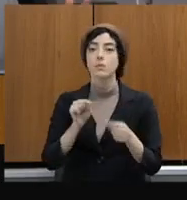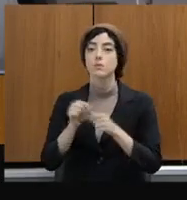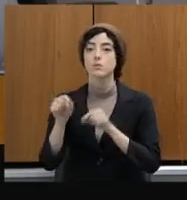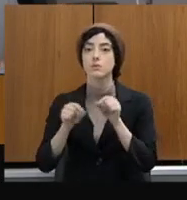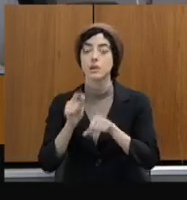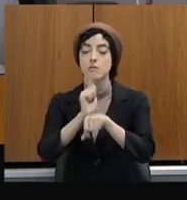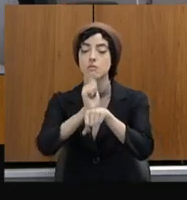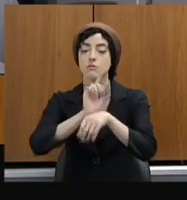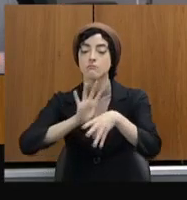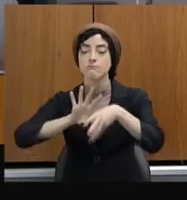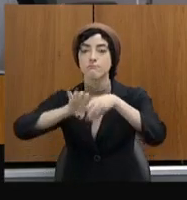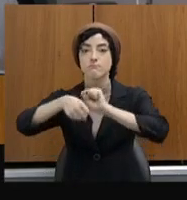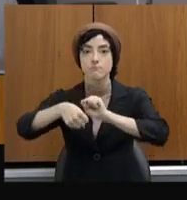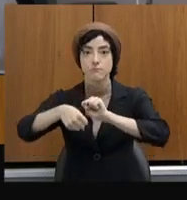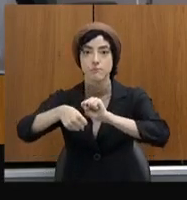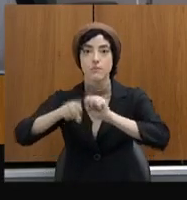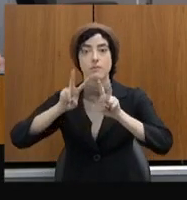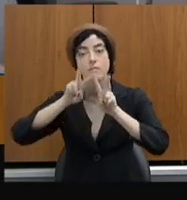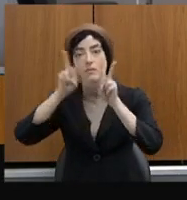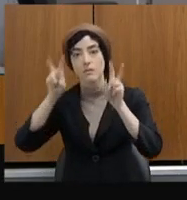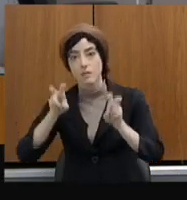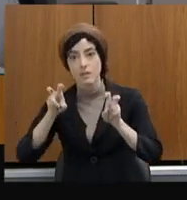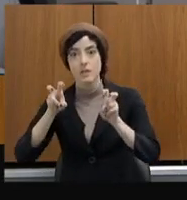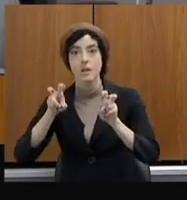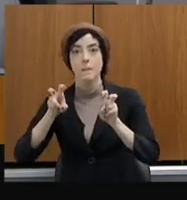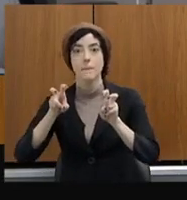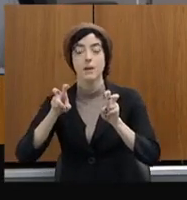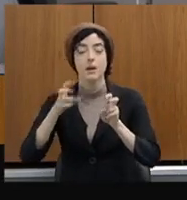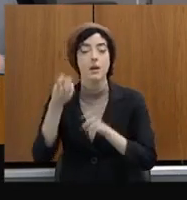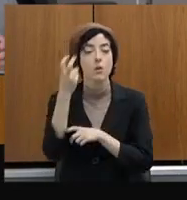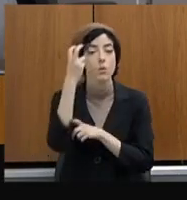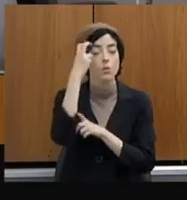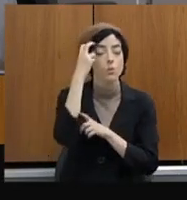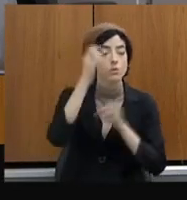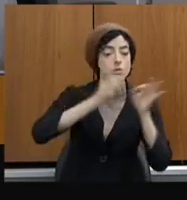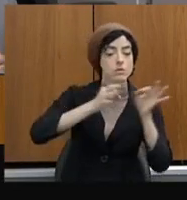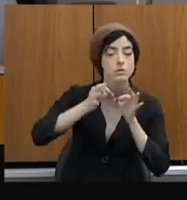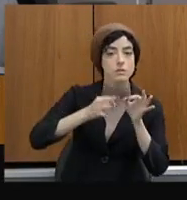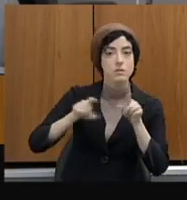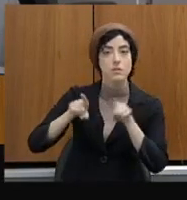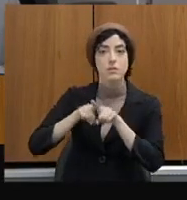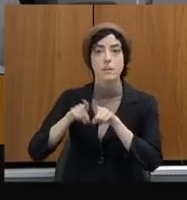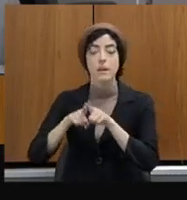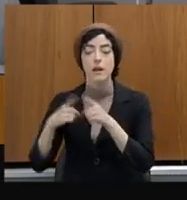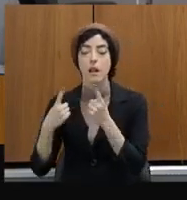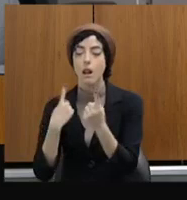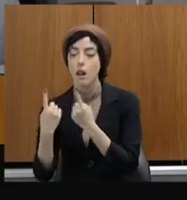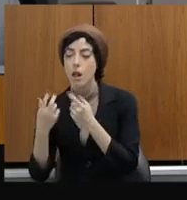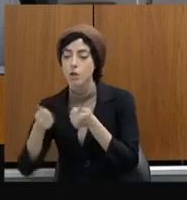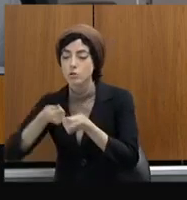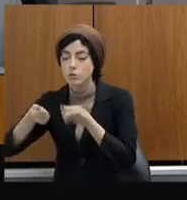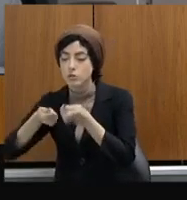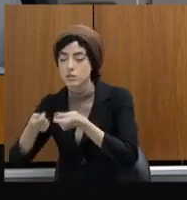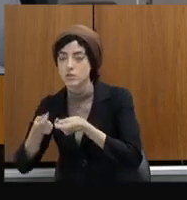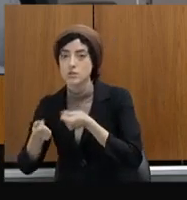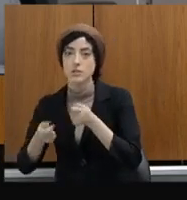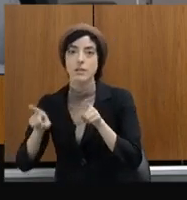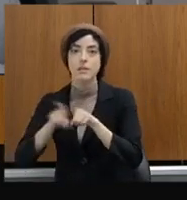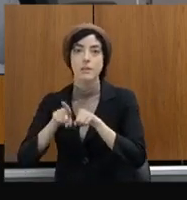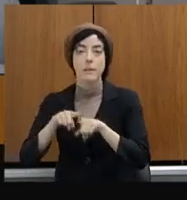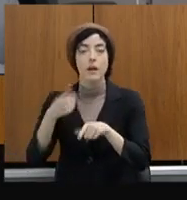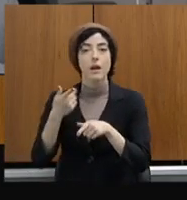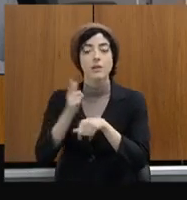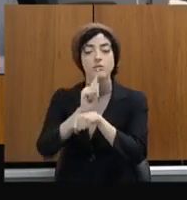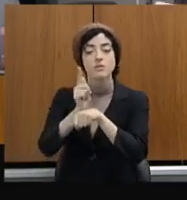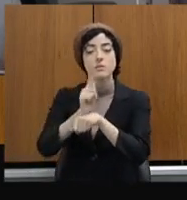cultura organizacional, sobre logística, recursos humanos, gestão de processos. Enfim,